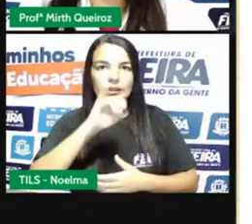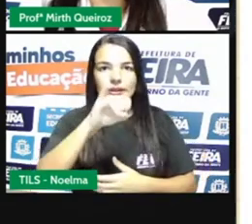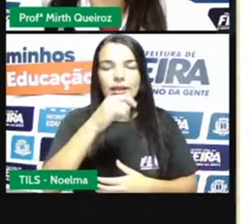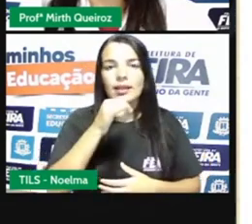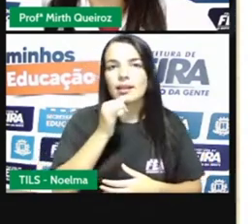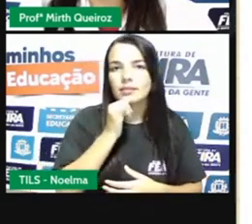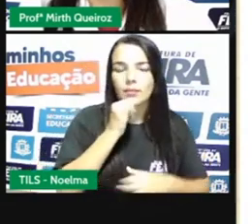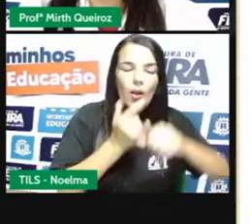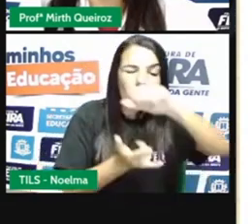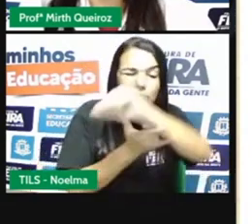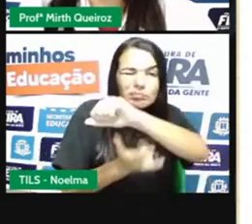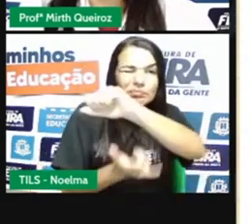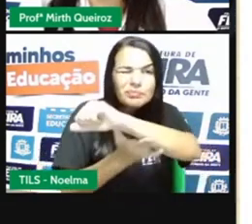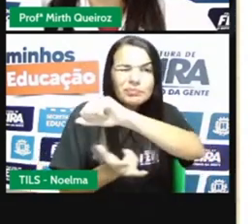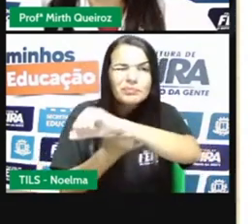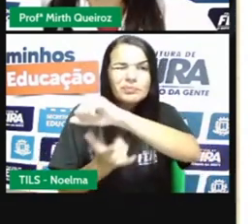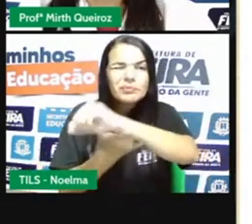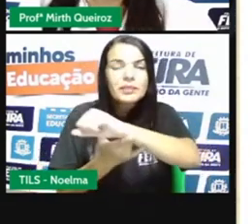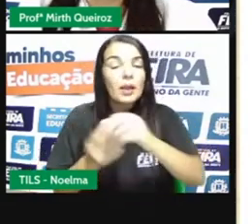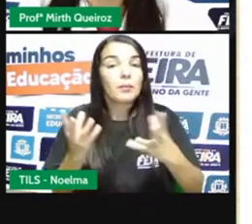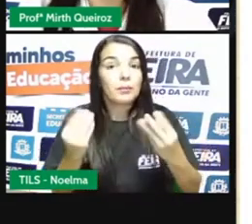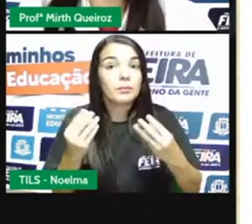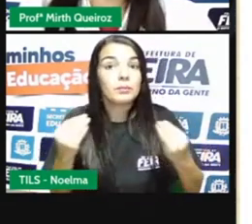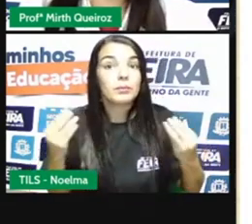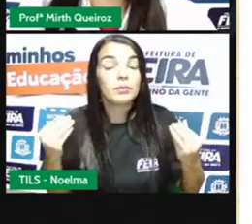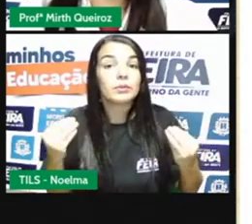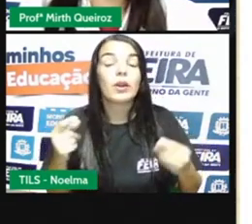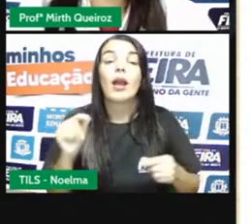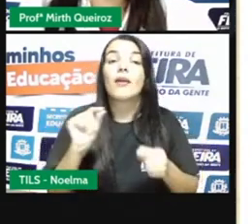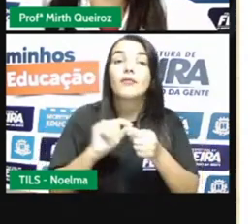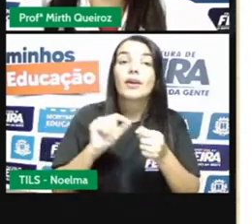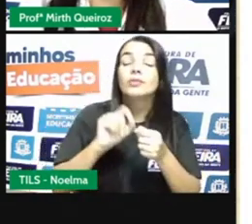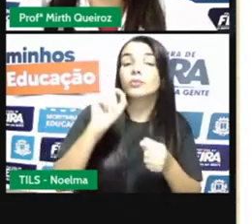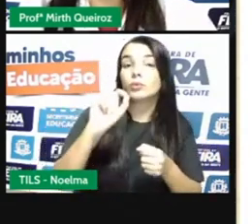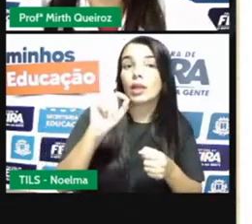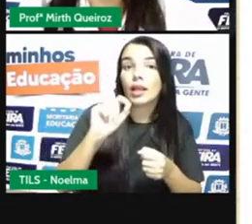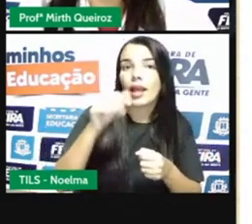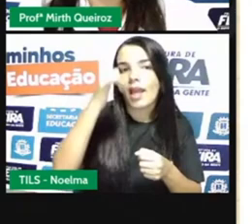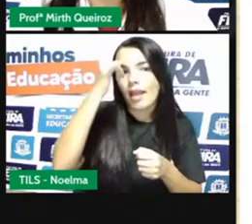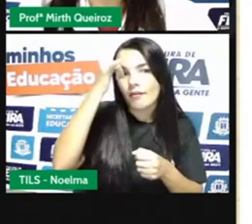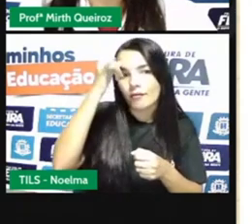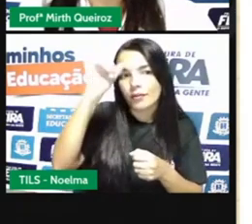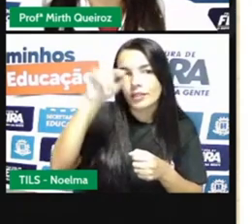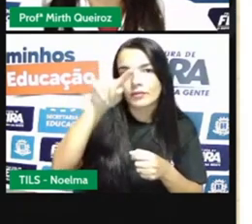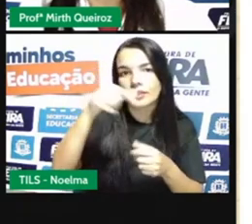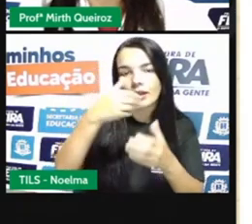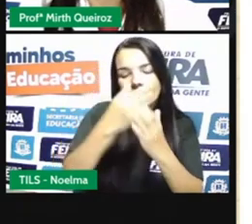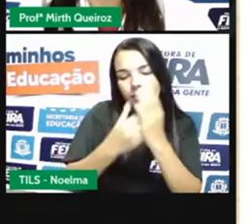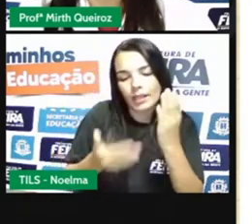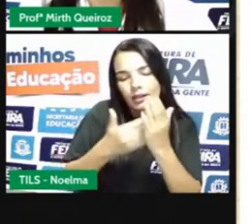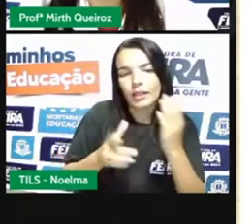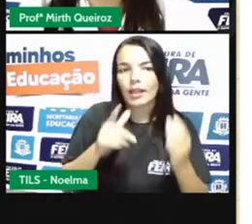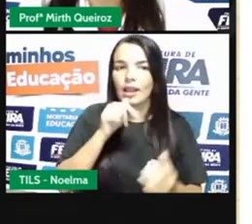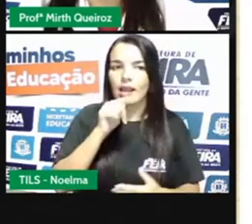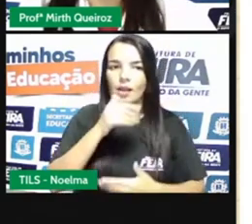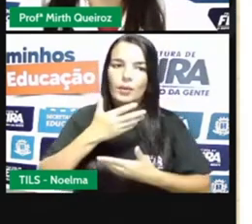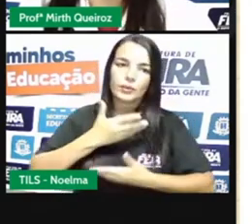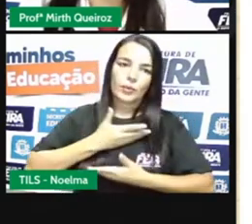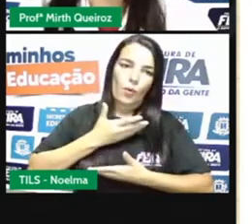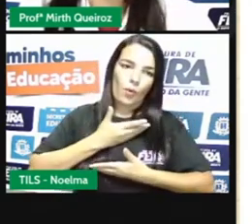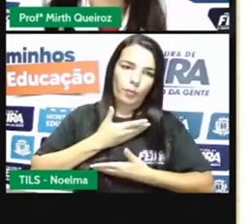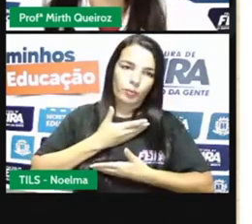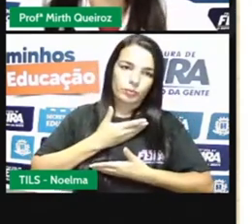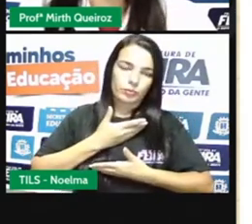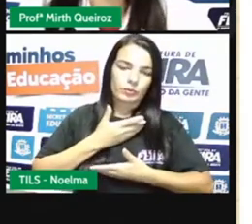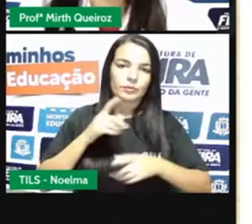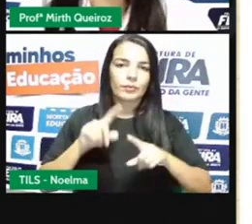gastroenterite e na dengue, por exemplo, né? Então,